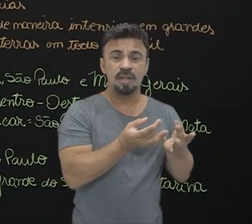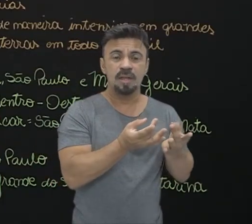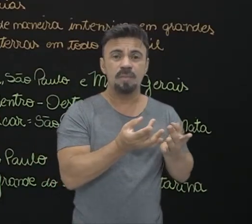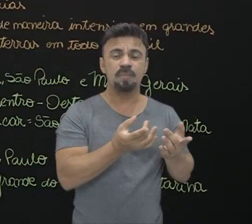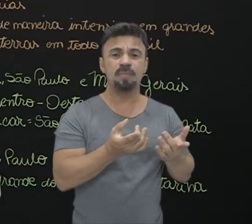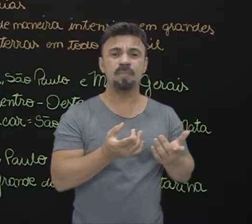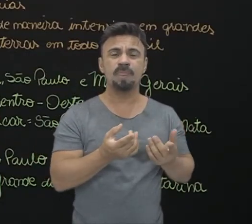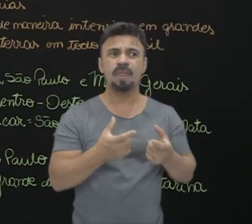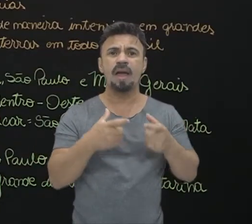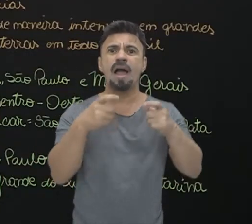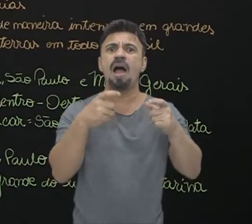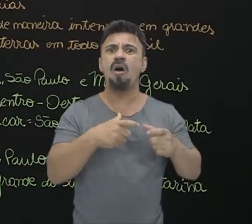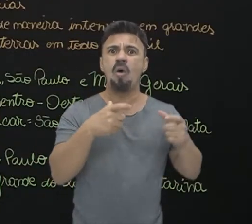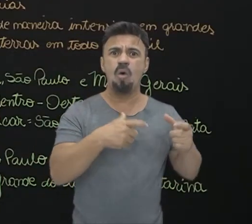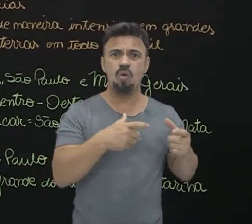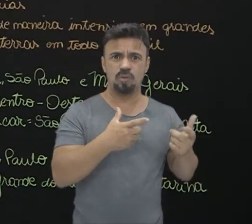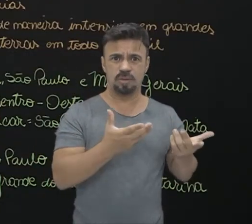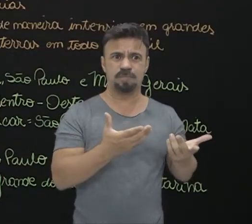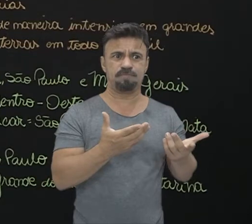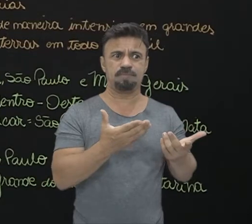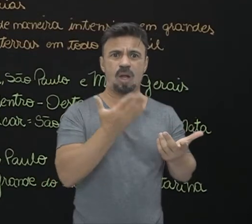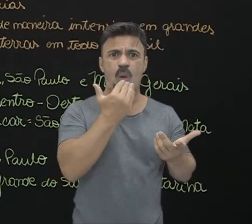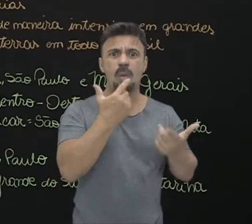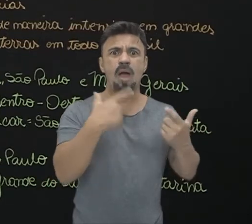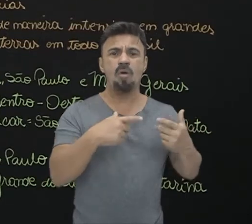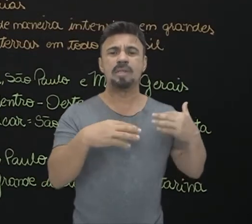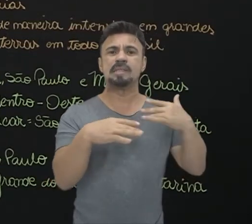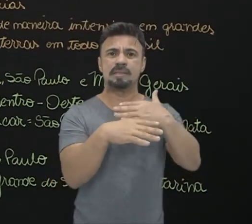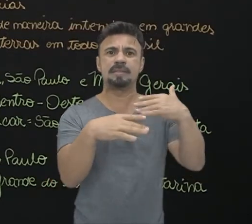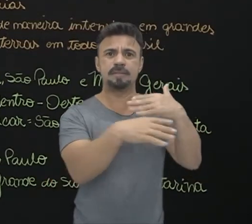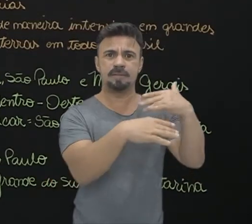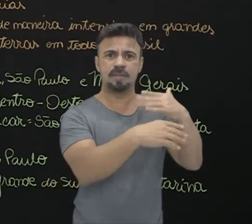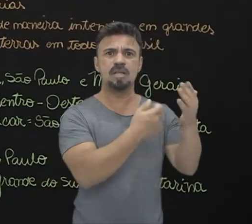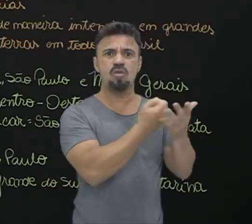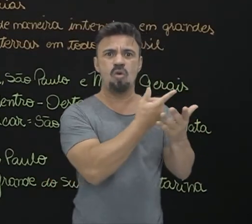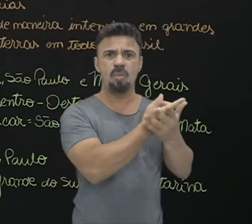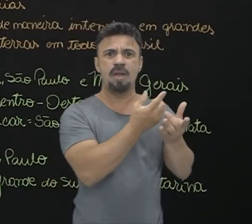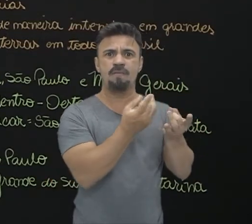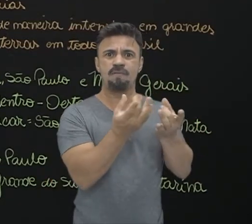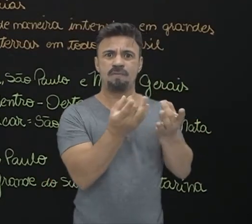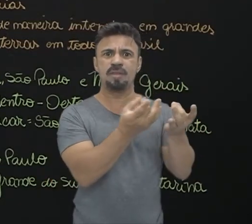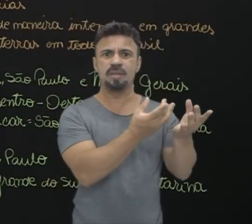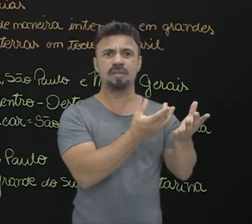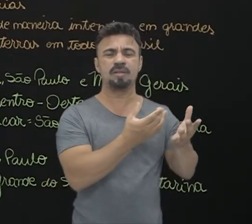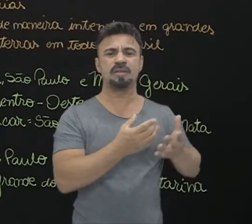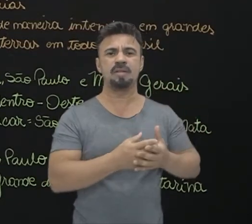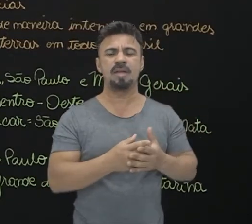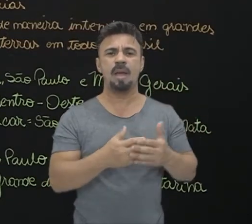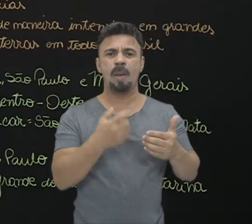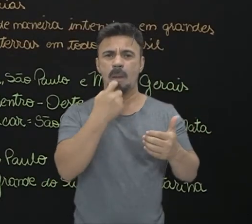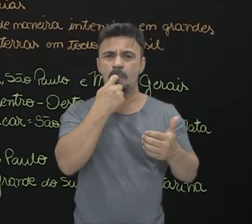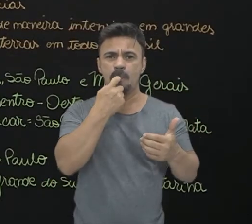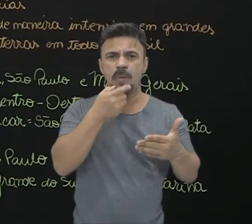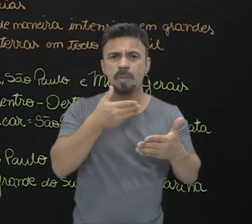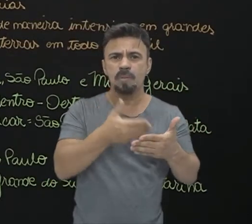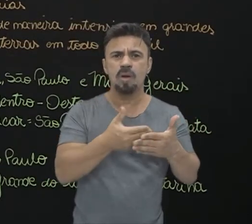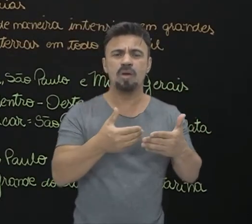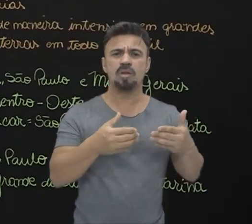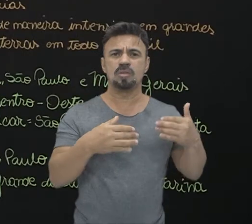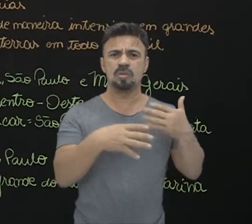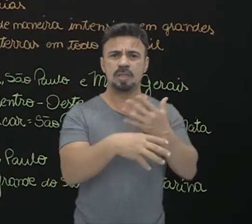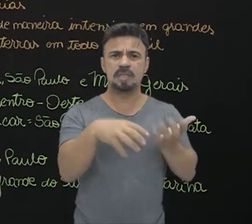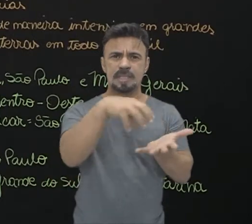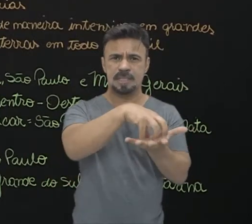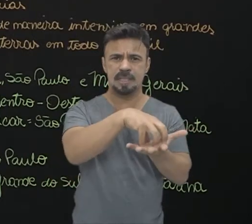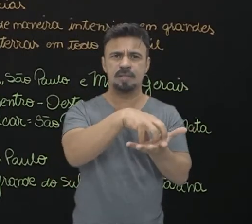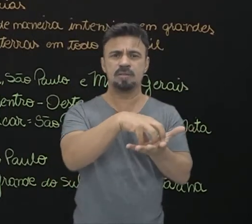onde vai ser consumido esse alimento? Nos grandes centros. Então, a produção já fica próximo desses grandes centros, para